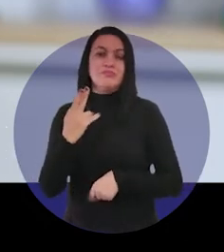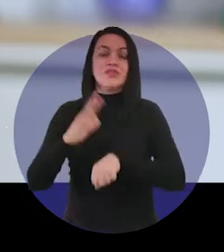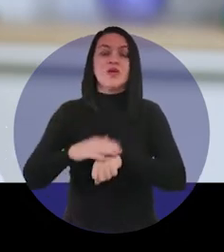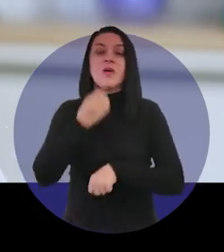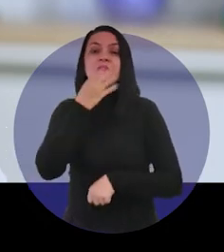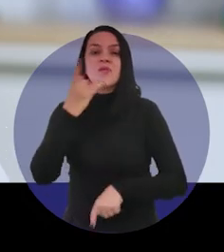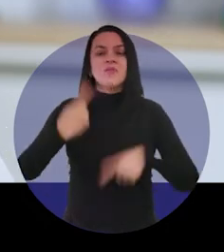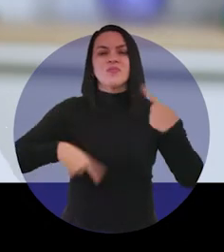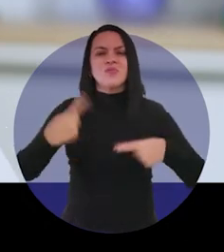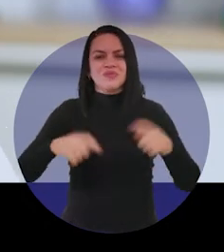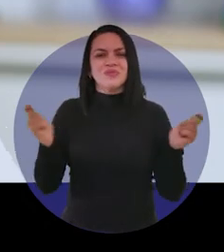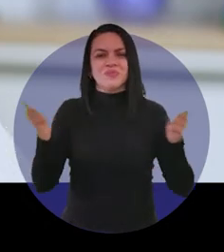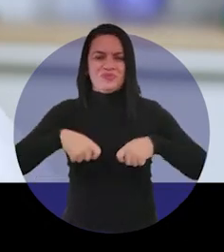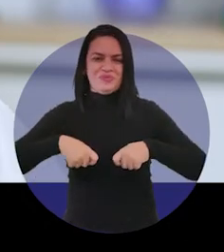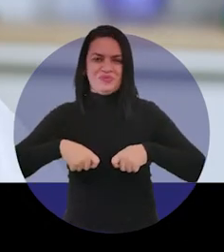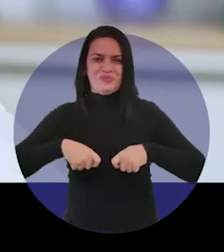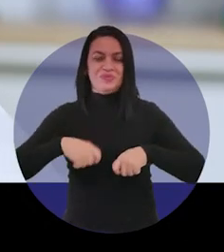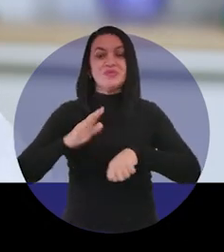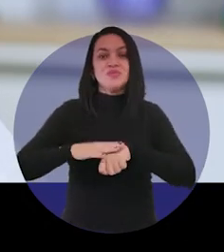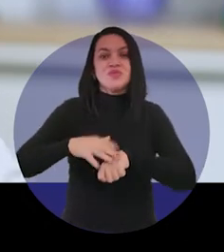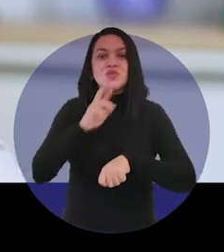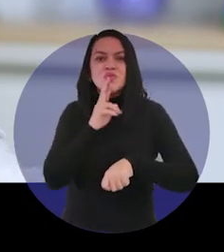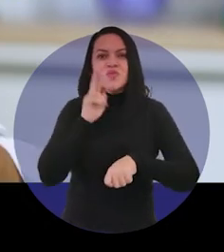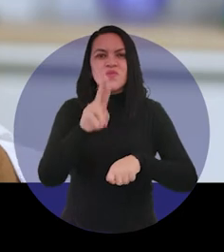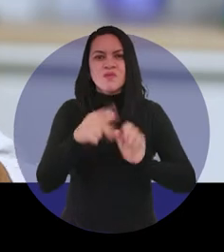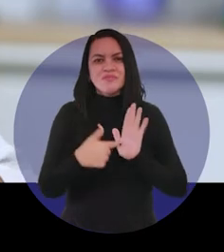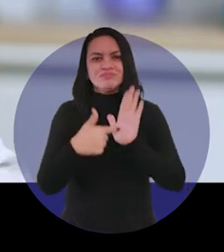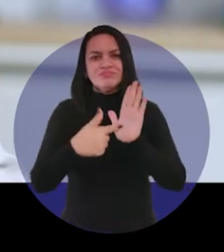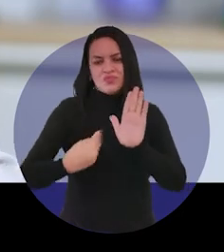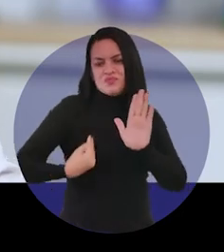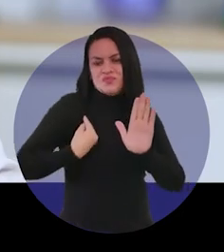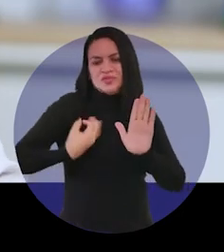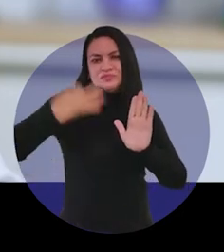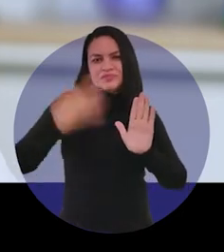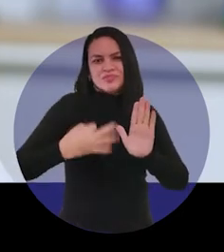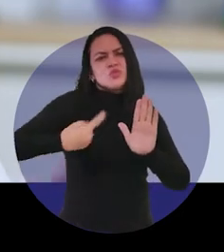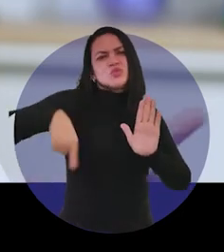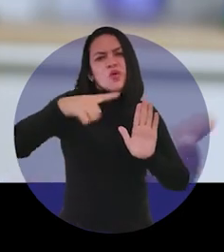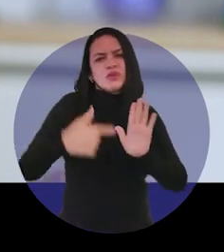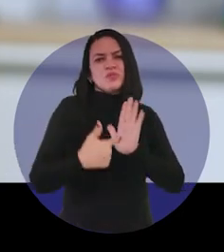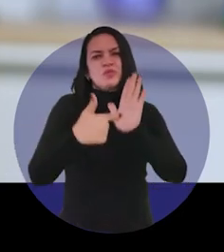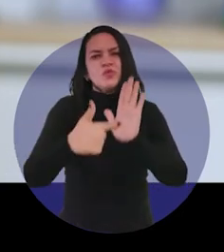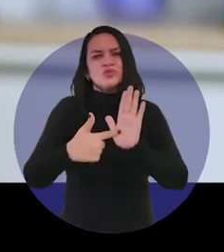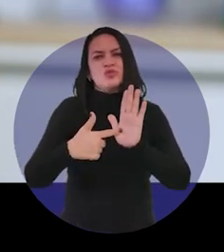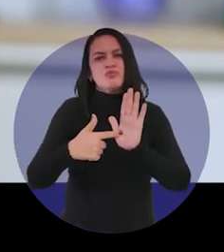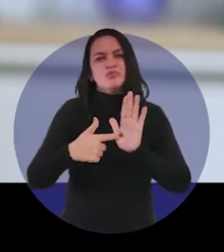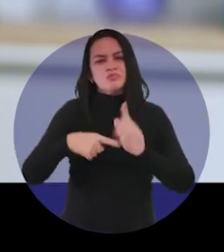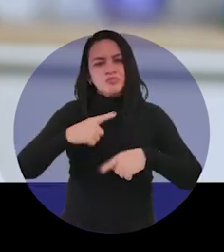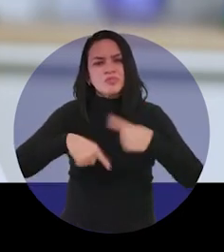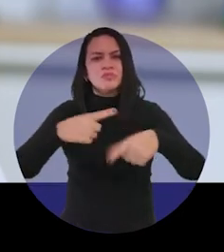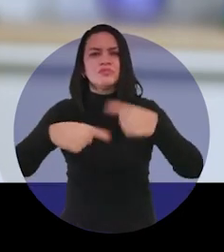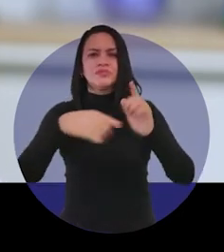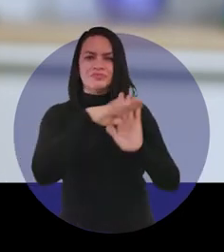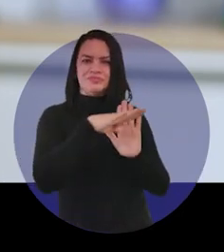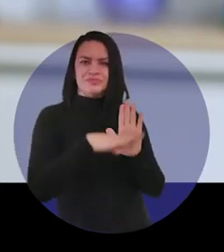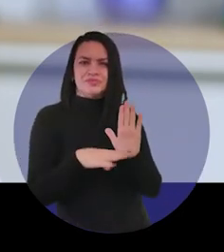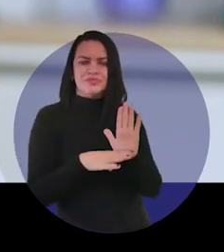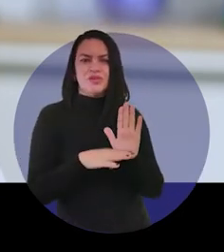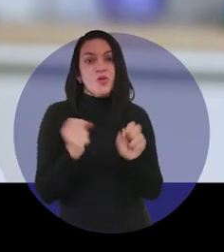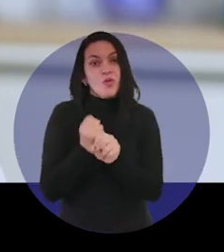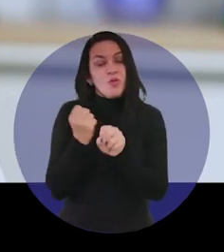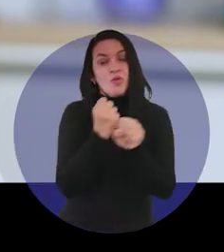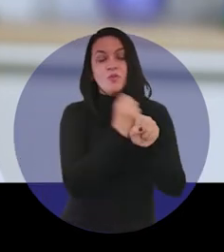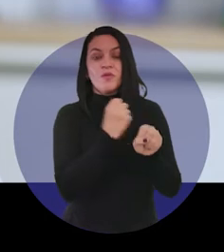iguais. A boa política é possível. E os resultados existem. Foi o que nós mostramos ao longo dessa campanha.